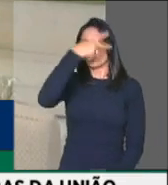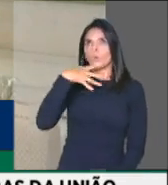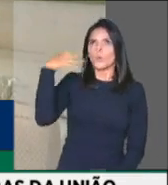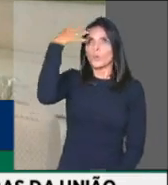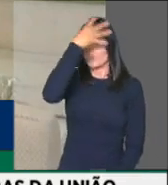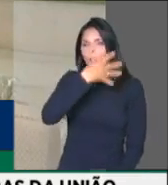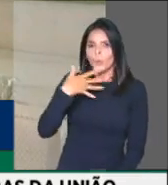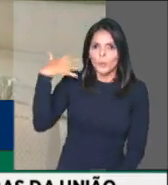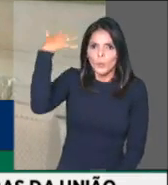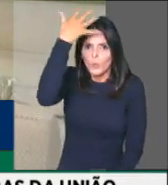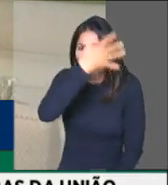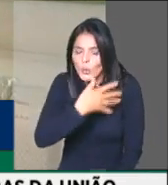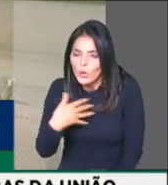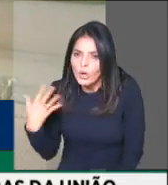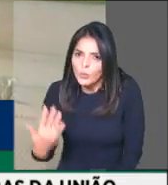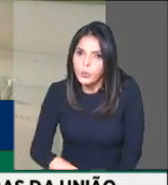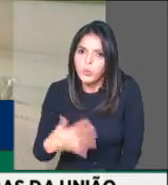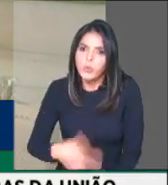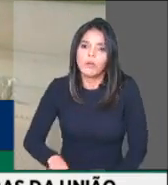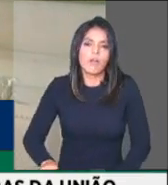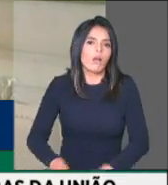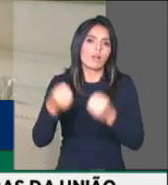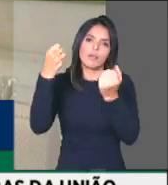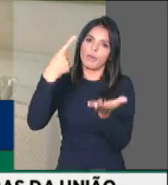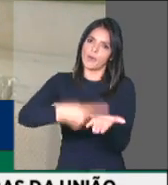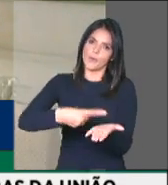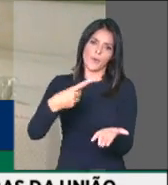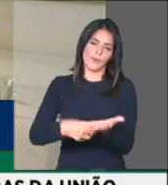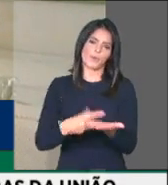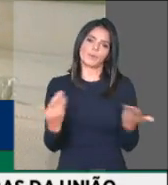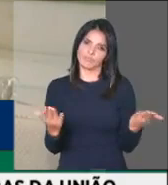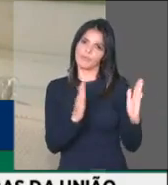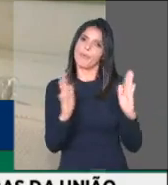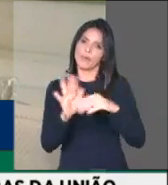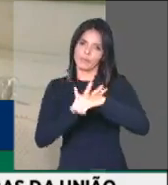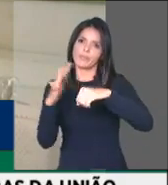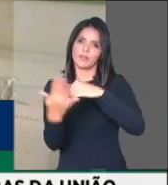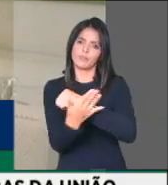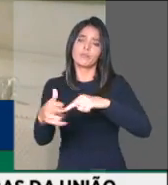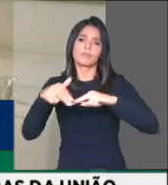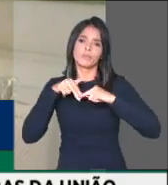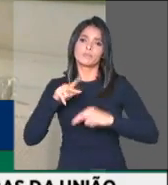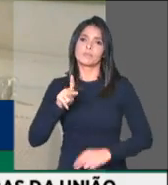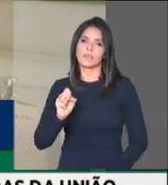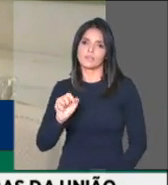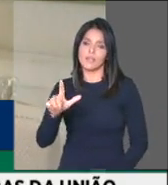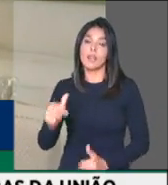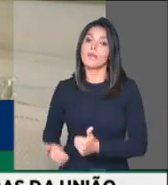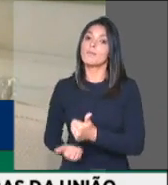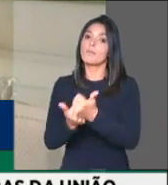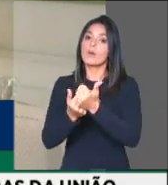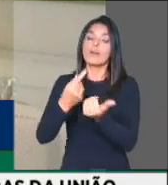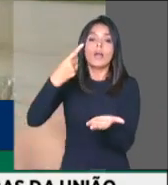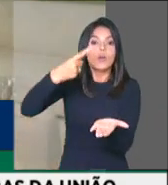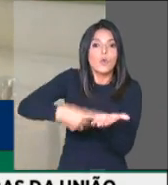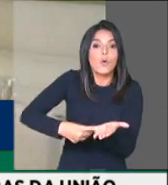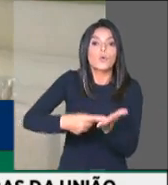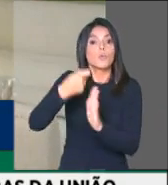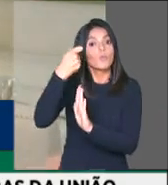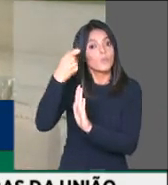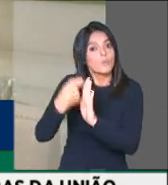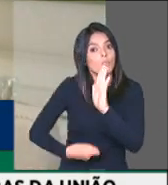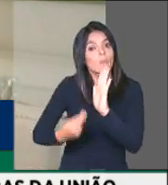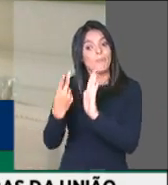risco ainda de romper esse acordo, que é um acordo que nós fizemos em tempos de pandemia. Então o PSL apoia que nós possamos construir um